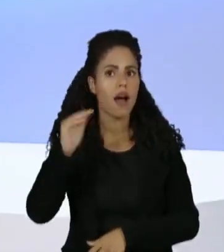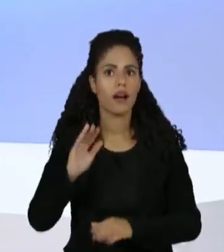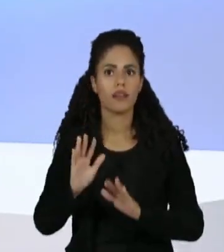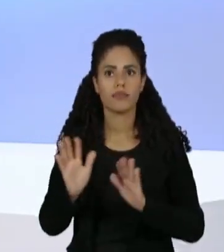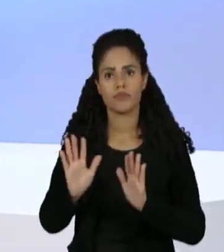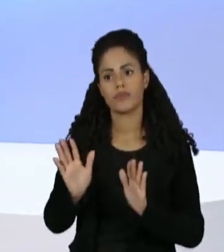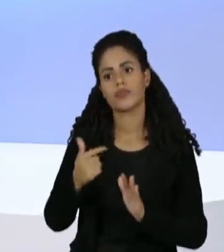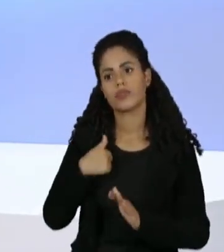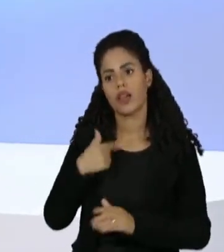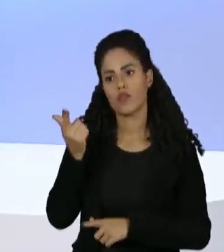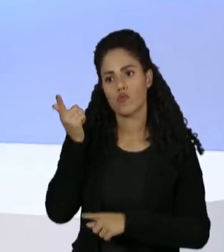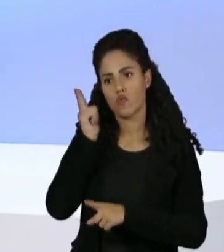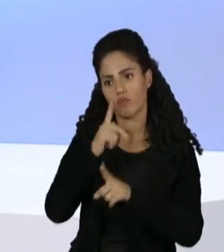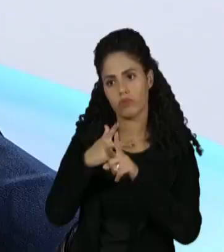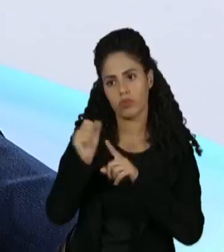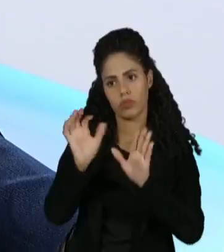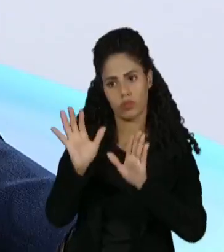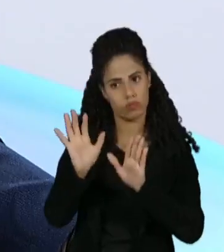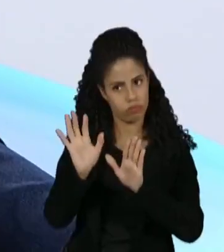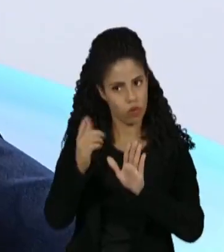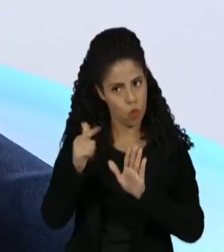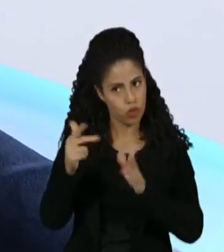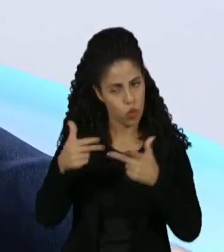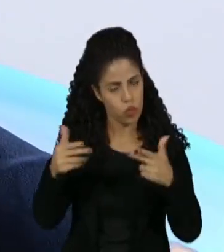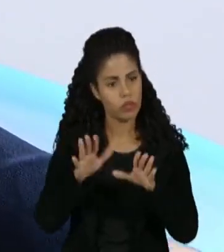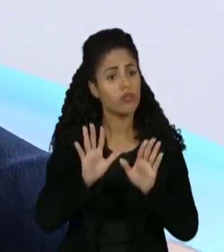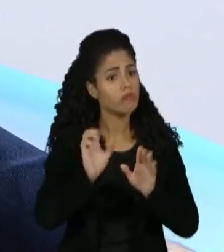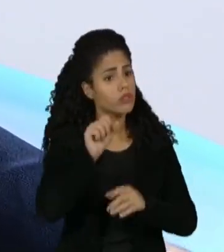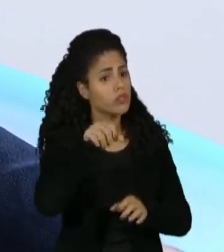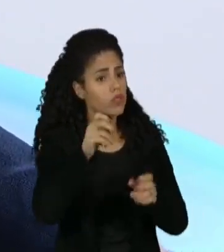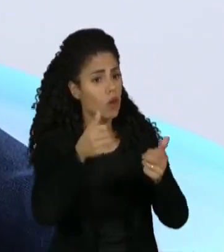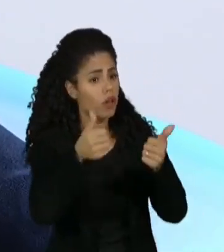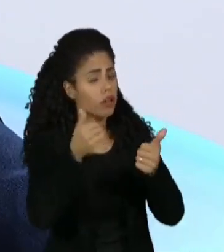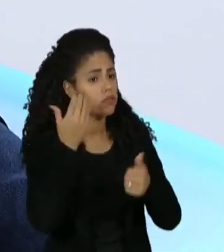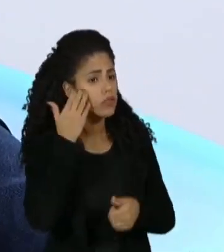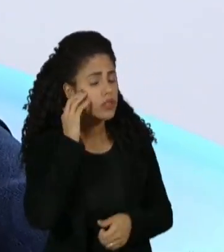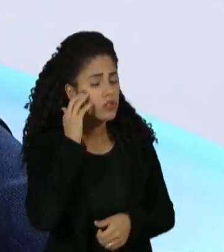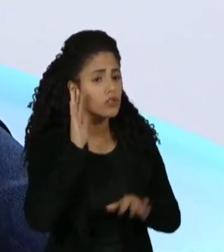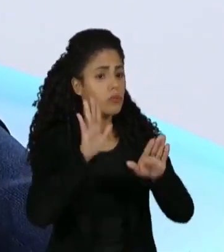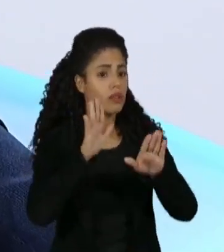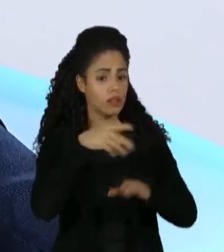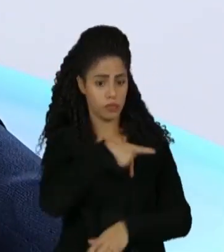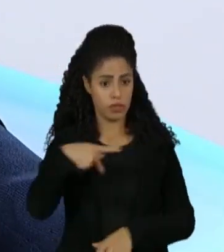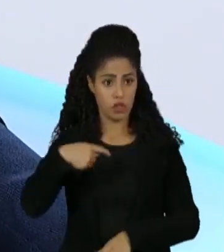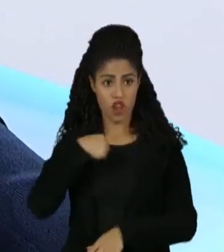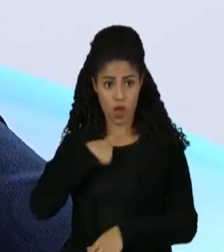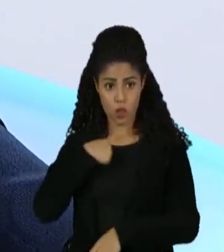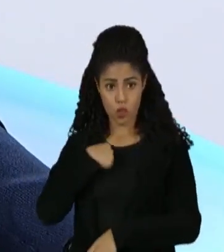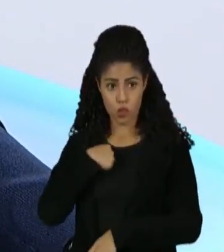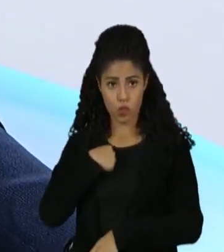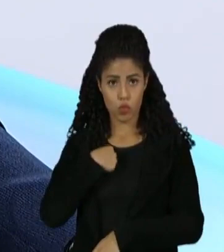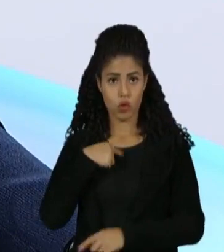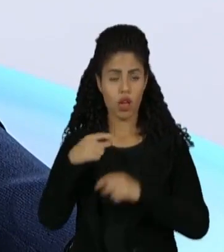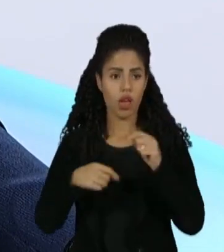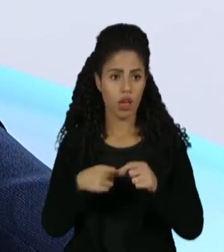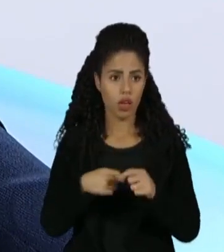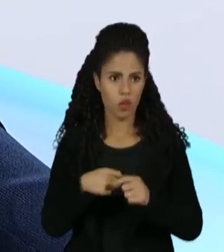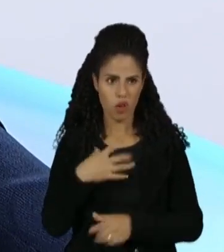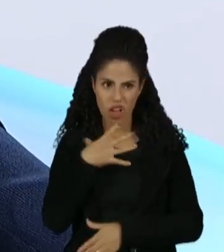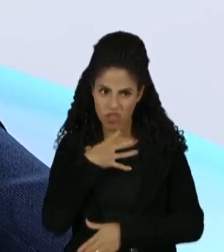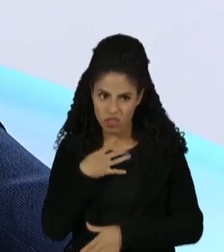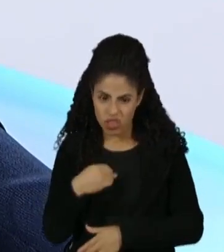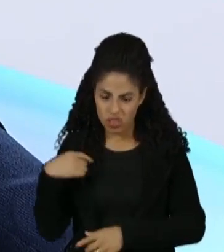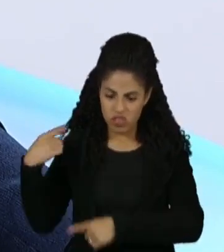entrando na questão de conquistas. Não, não, não. Sim, sim, sim. Mas ela traz no bojo de um presidente que está lá hoje, porque eu não sou filho de conselheiro,